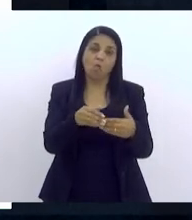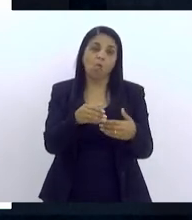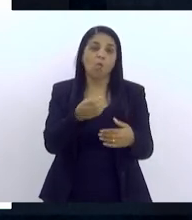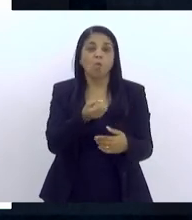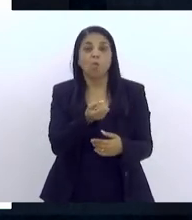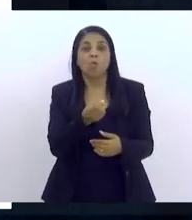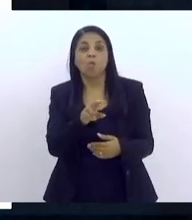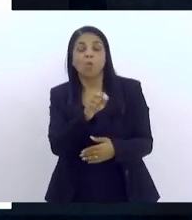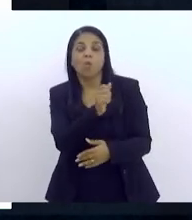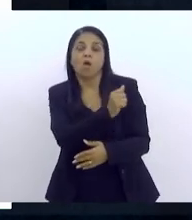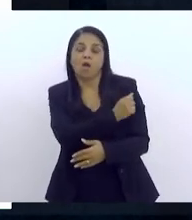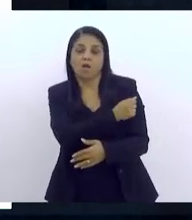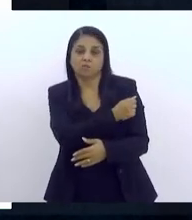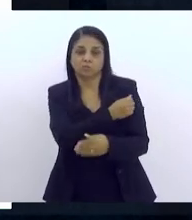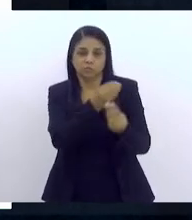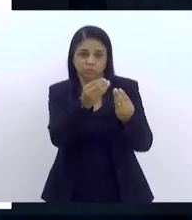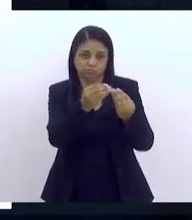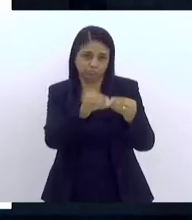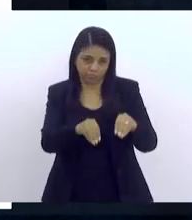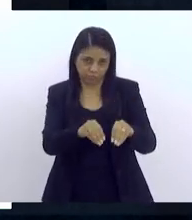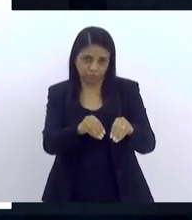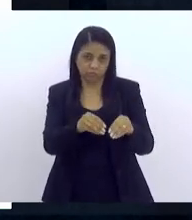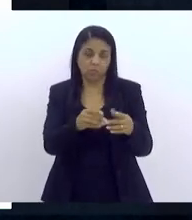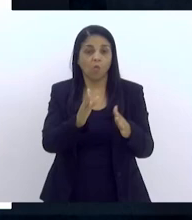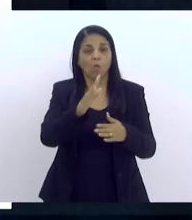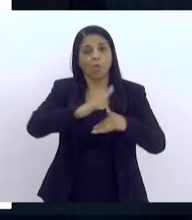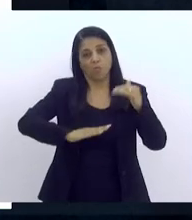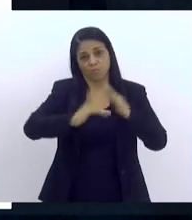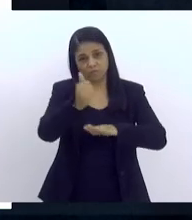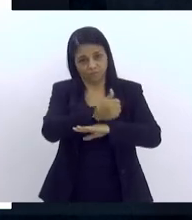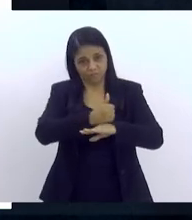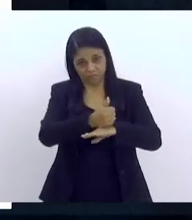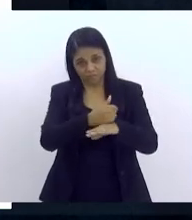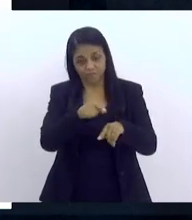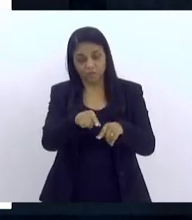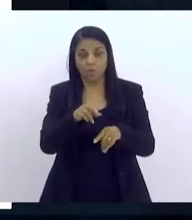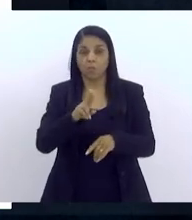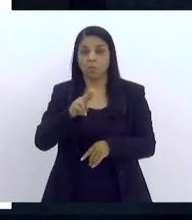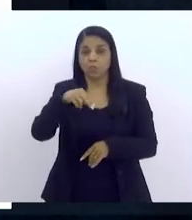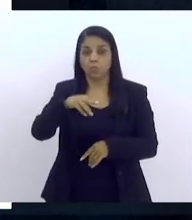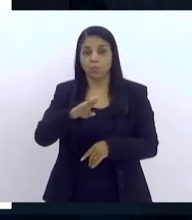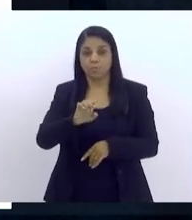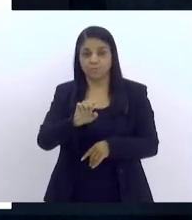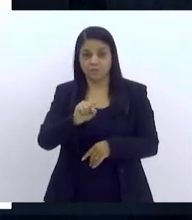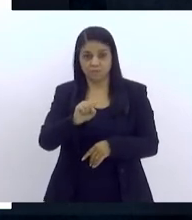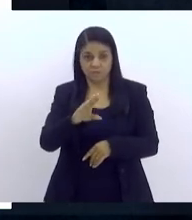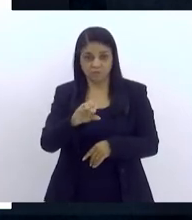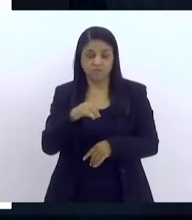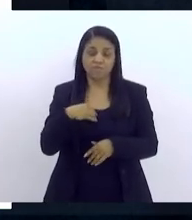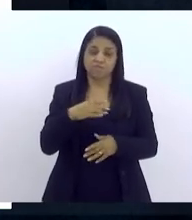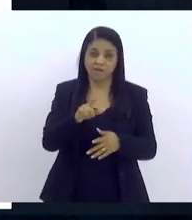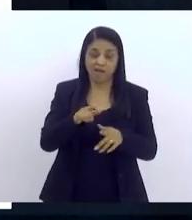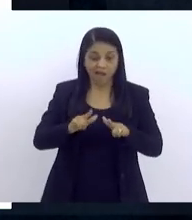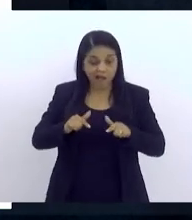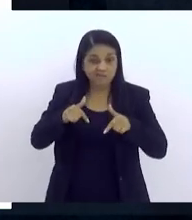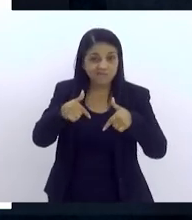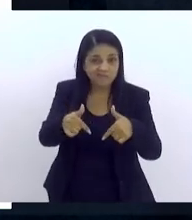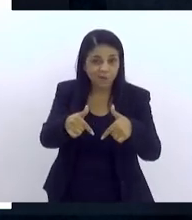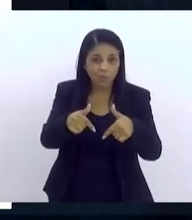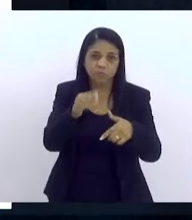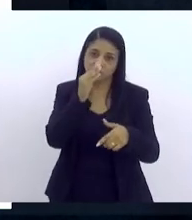Então, essa definição da Unesco, ela fala de ação ou omissão. Eu acho que quando a gente